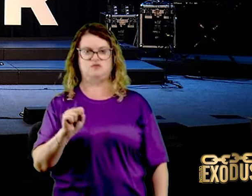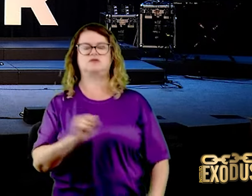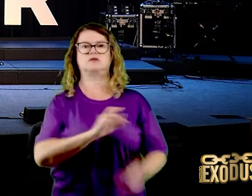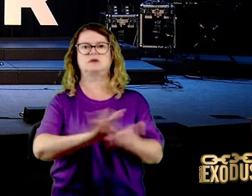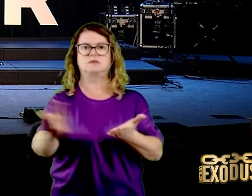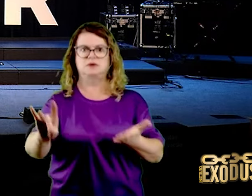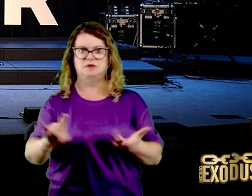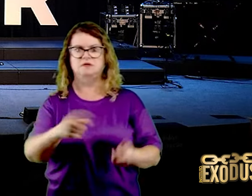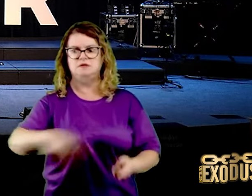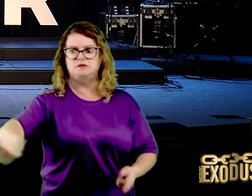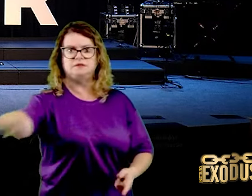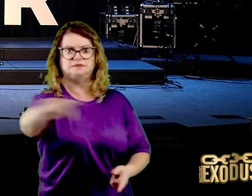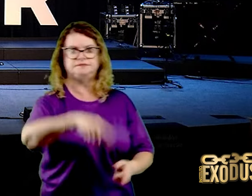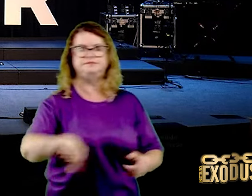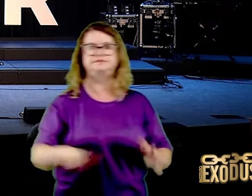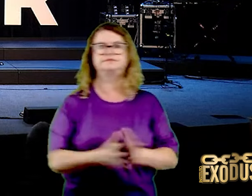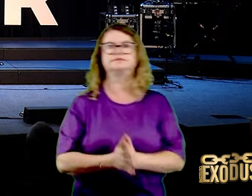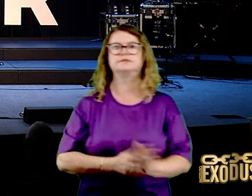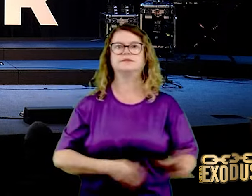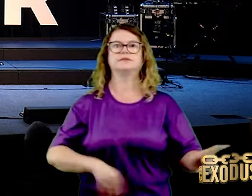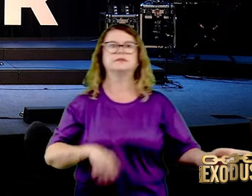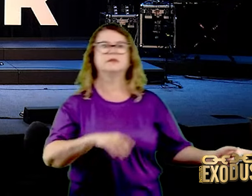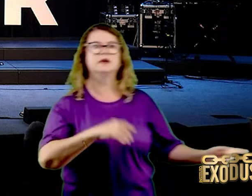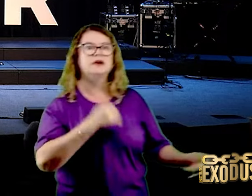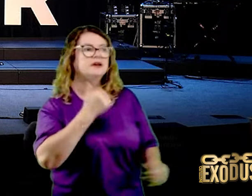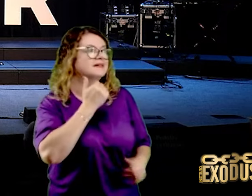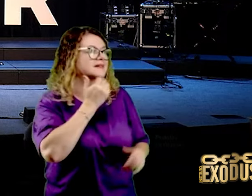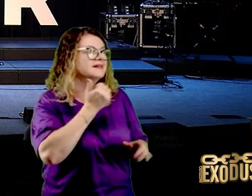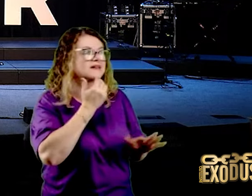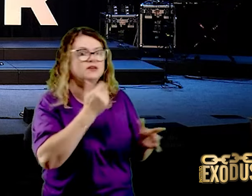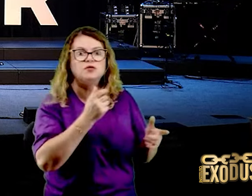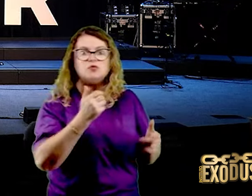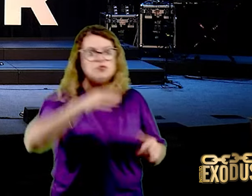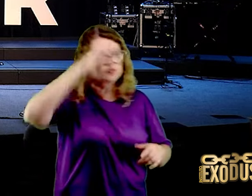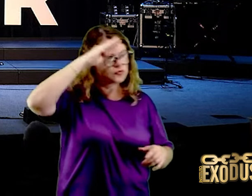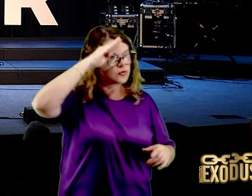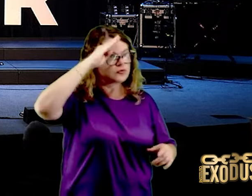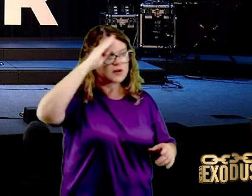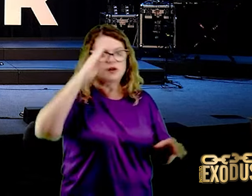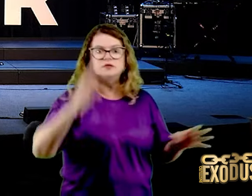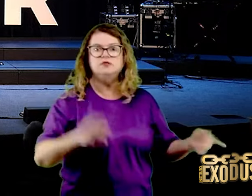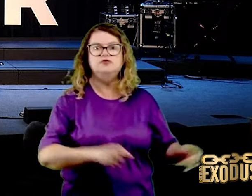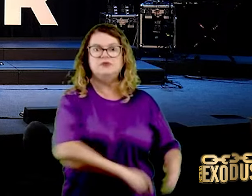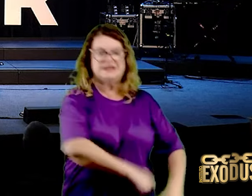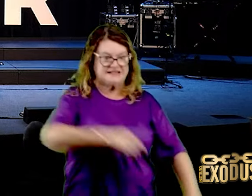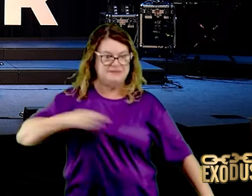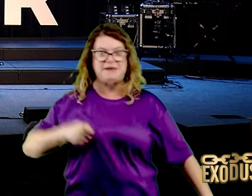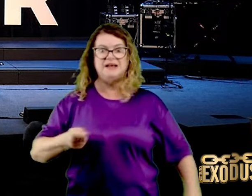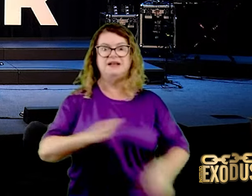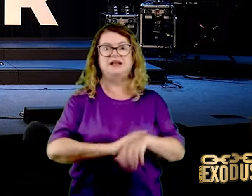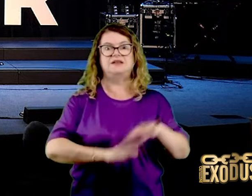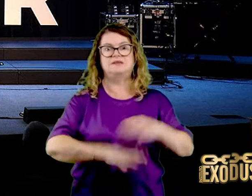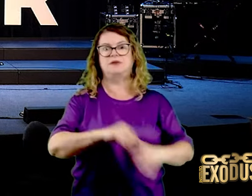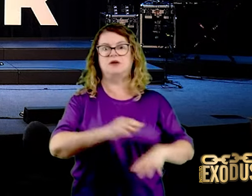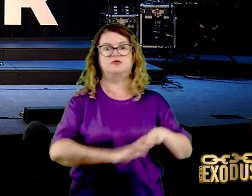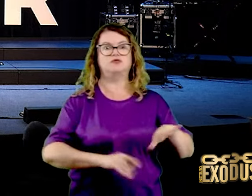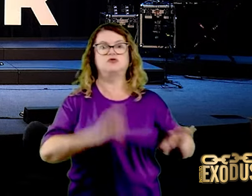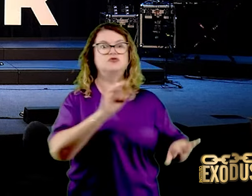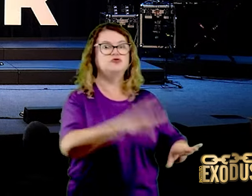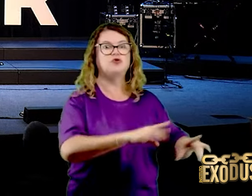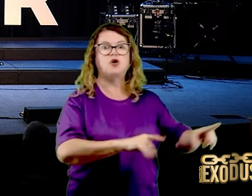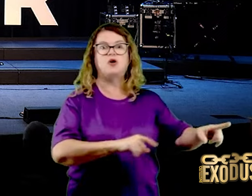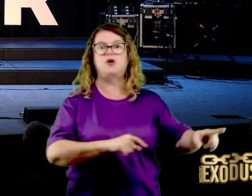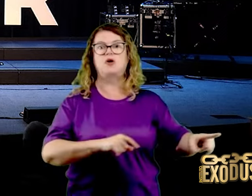nenhum soldado de Saúl e Jônatas tinha espada ou lança nas mãos, exceto o próprio Saúl e o seu filho Jônatas. Eu tenho muito problema, eu tenho muita dificuldade